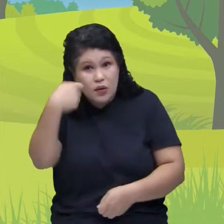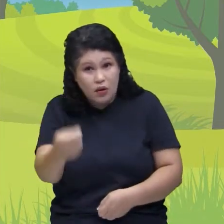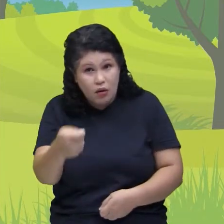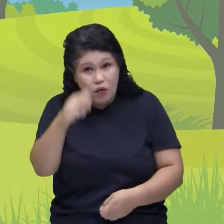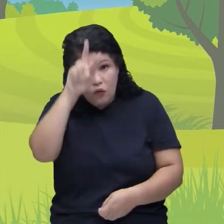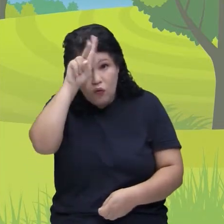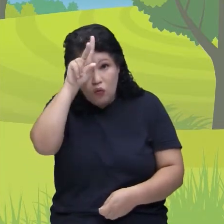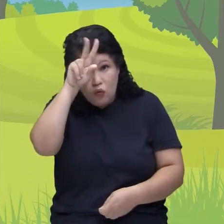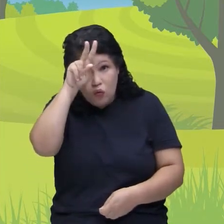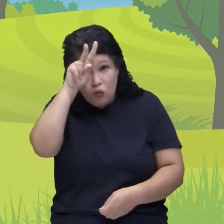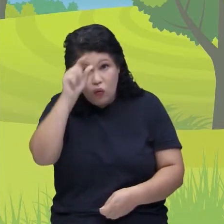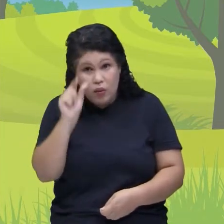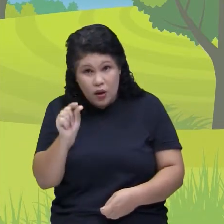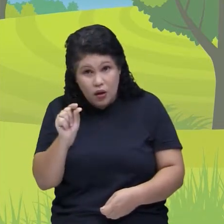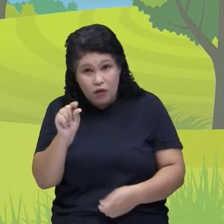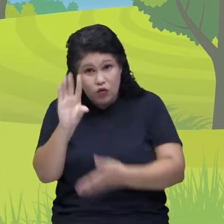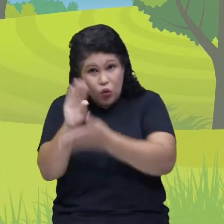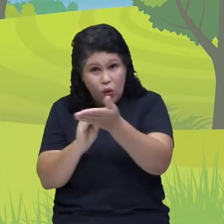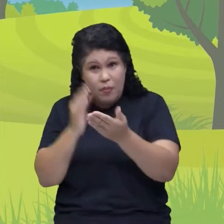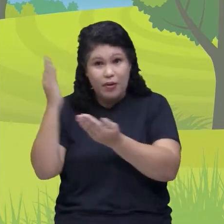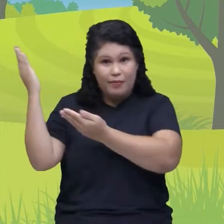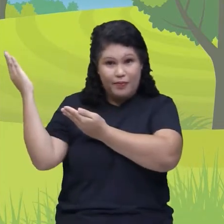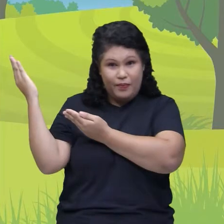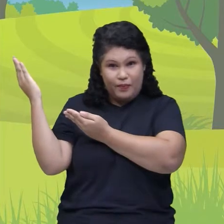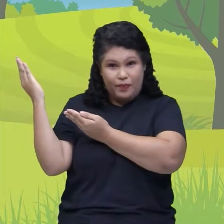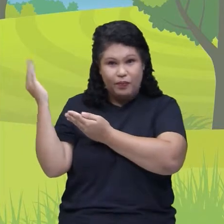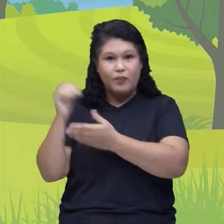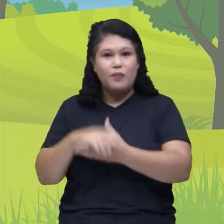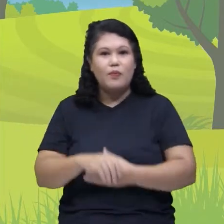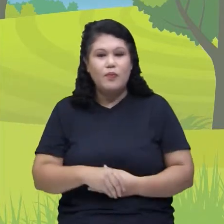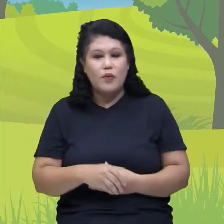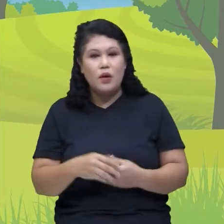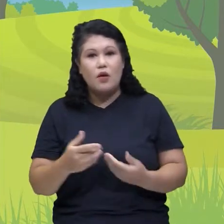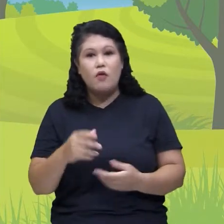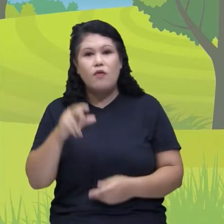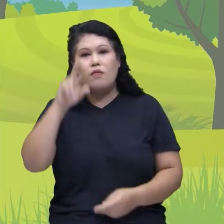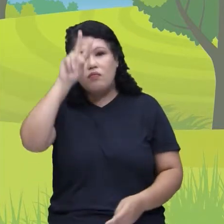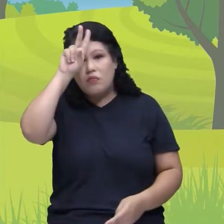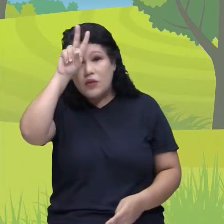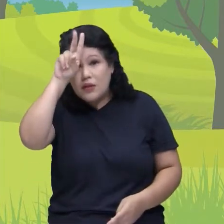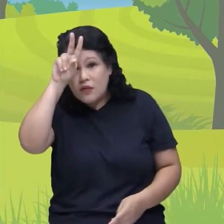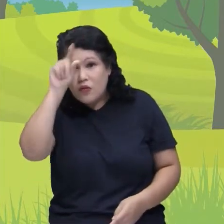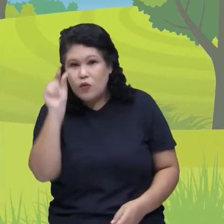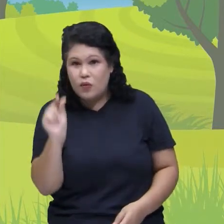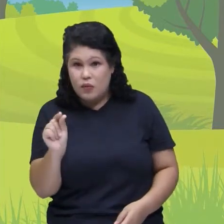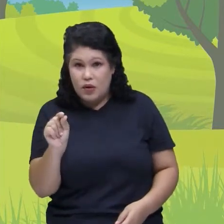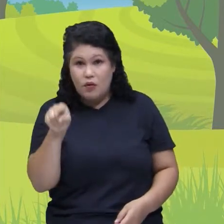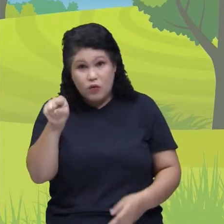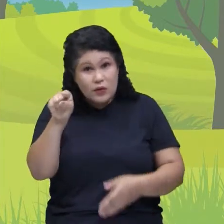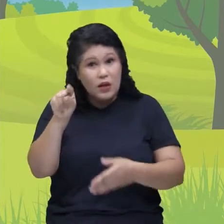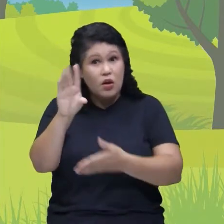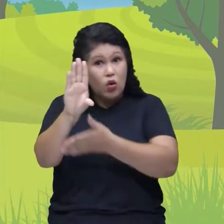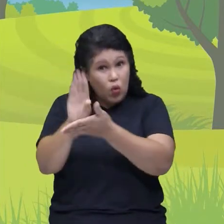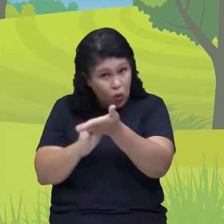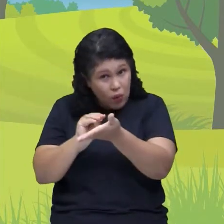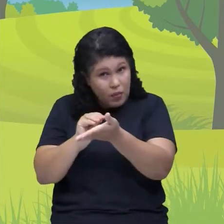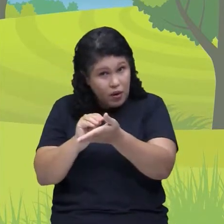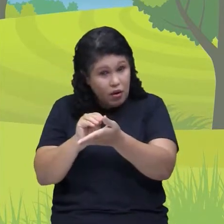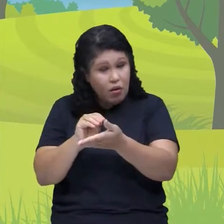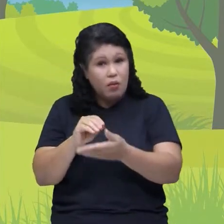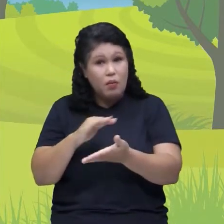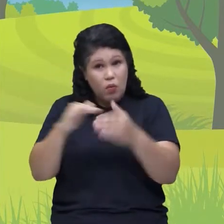Olha como é a formiguinha fica. Anda bem devagarzinho na ponta dos pés. Então, quando eu falar formiga, você fica na ponta dos pés e anda igual uma formiguinha.